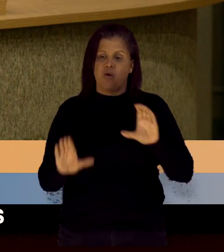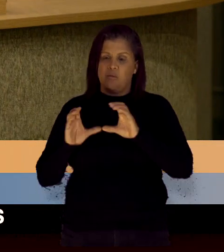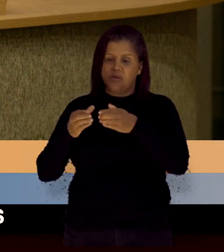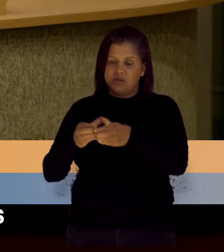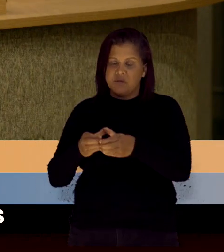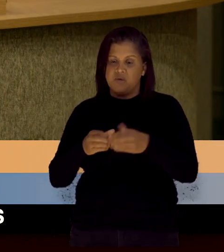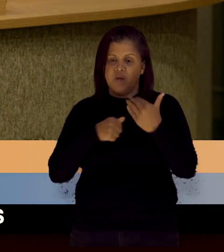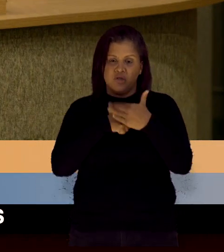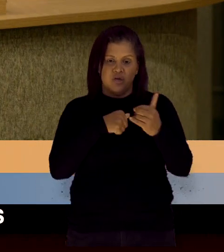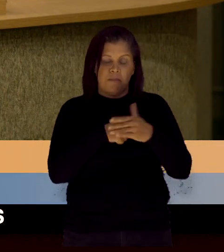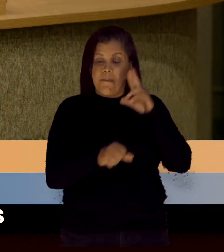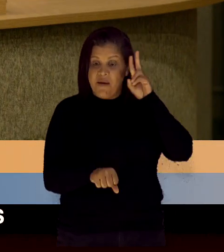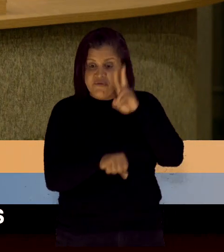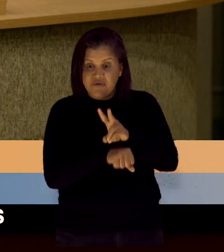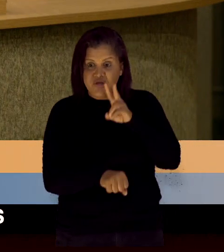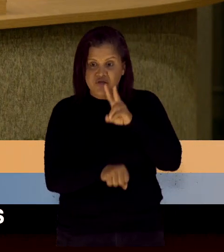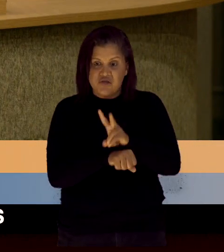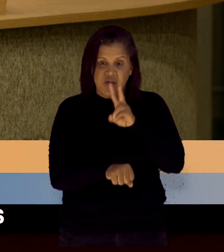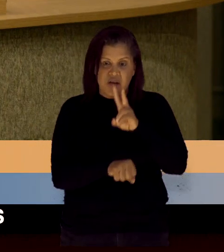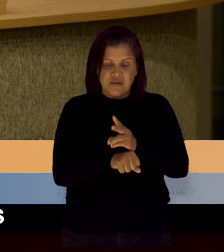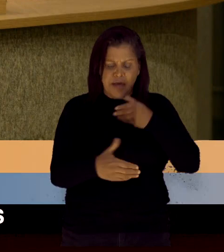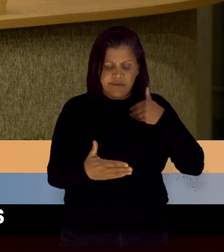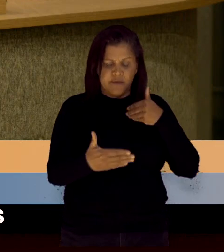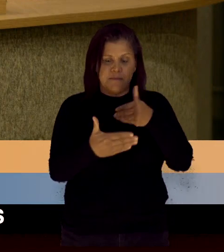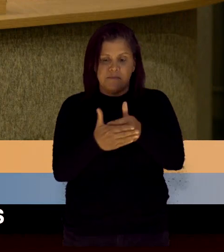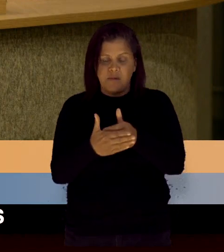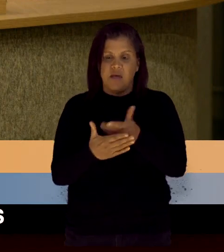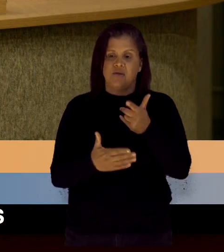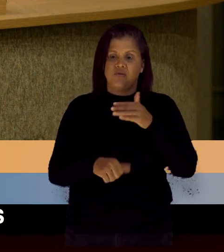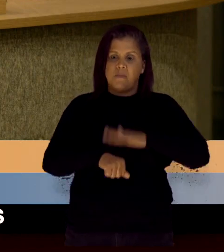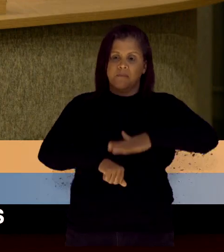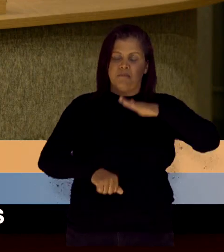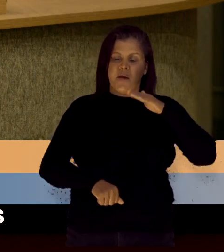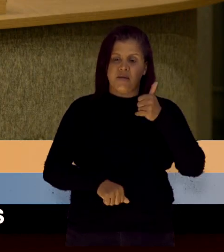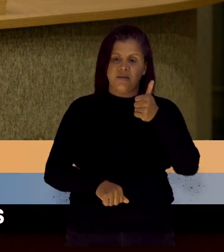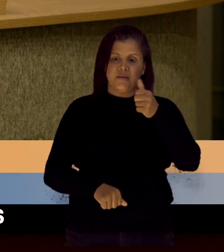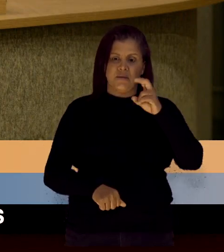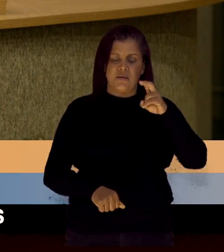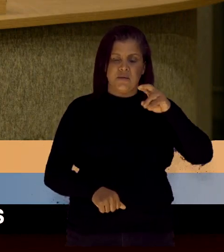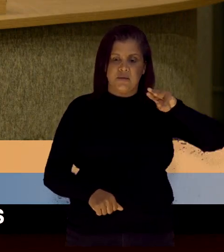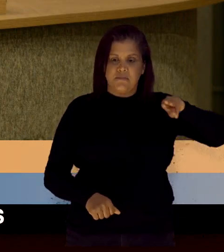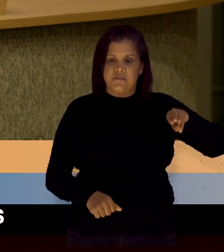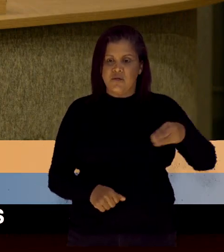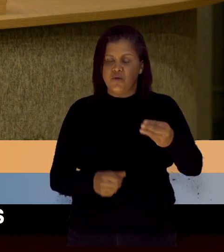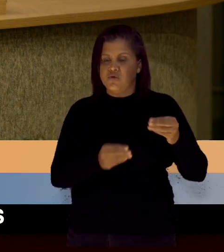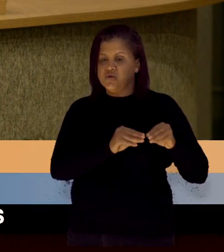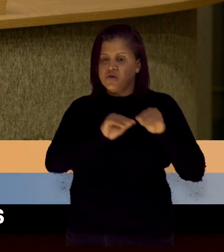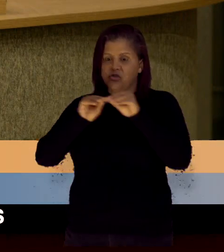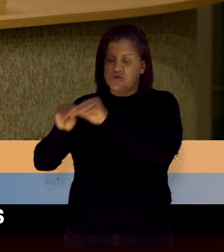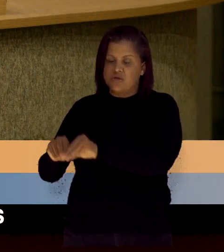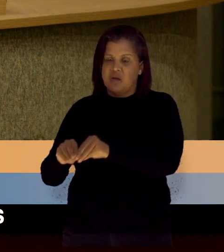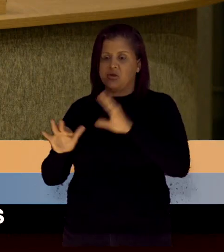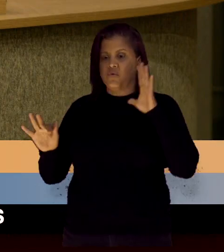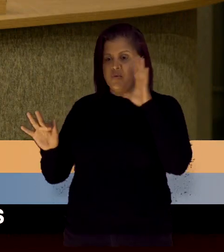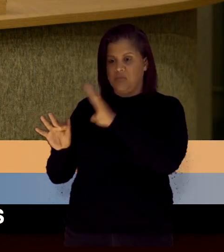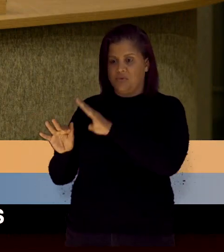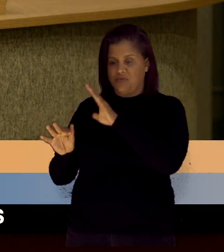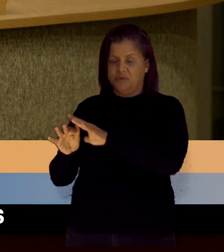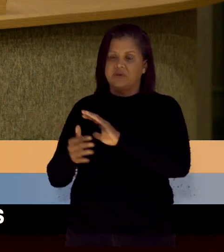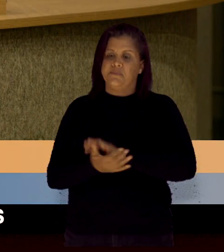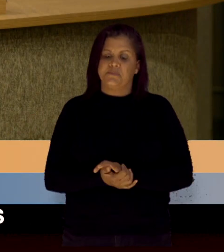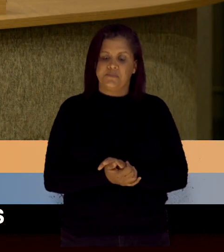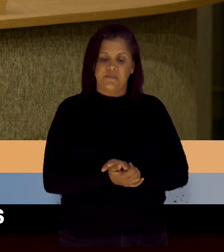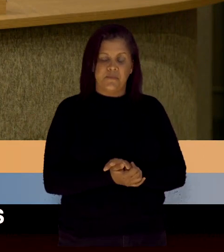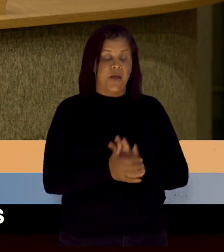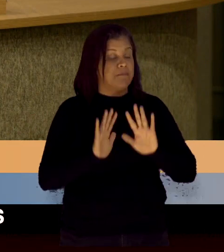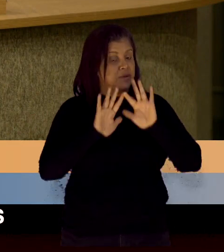quer convocar para fiscalizar de perto esses mais de 15 milhões destinados para o Festival de Inverno de Garanhuns.